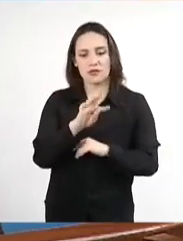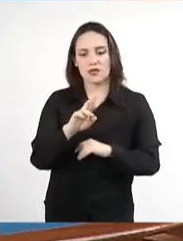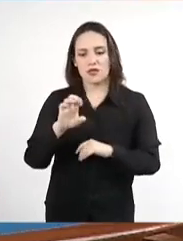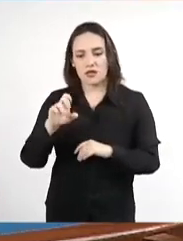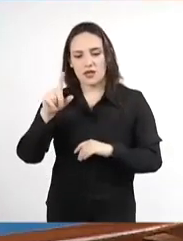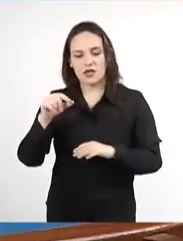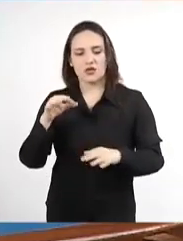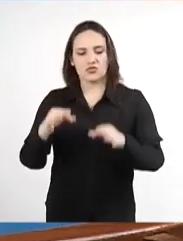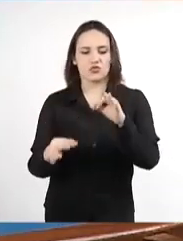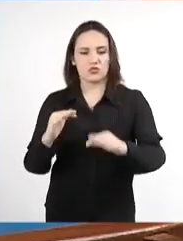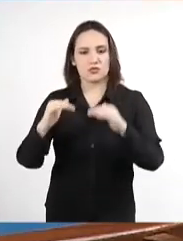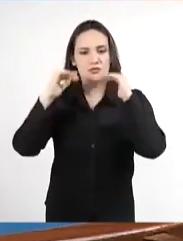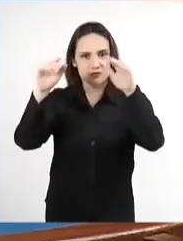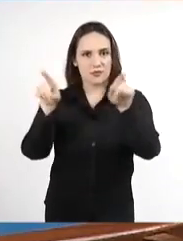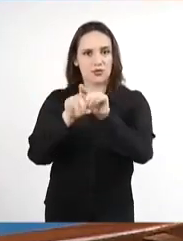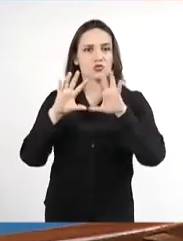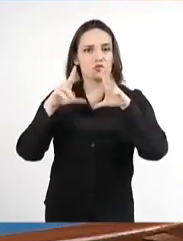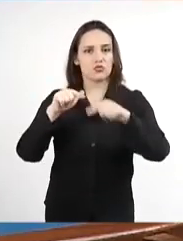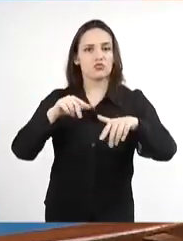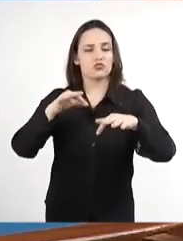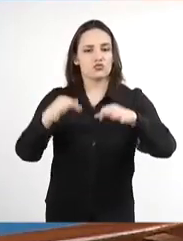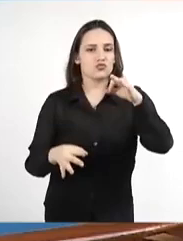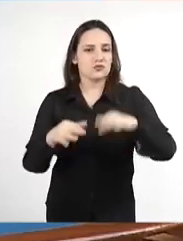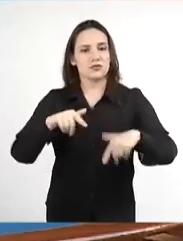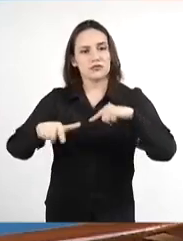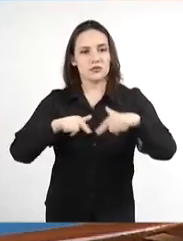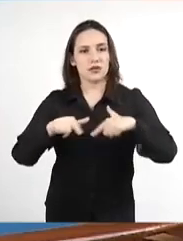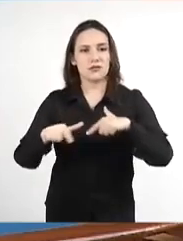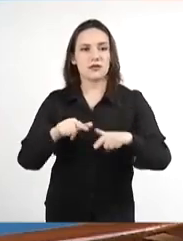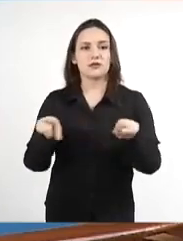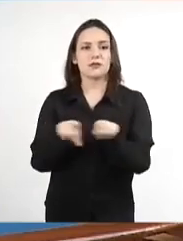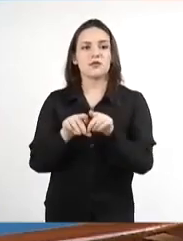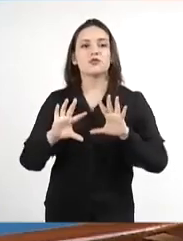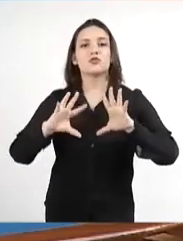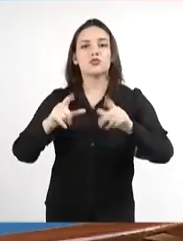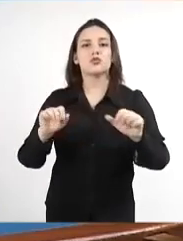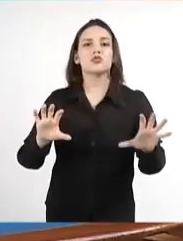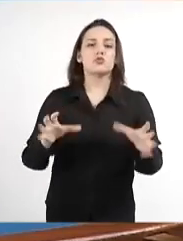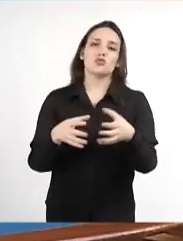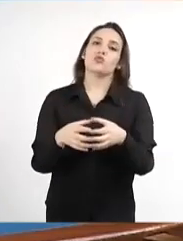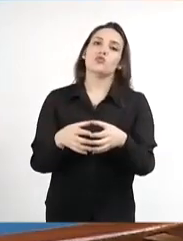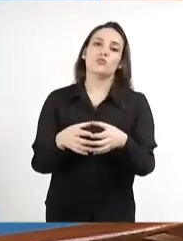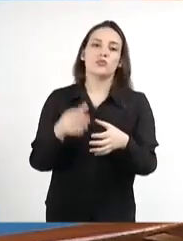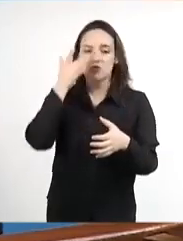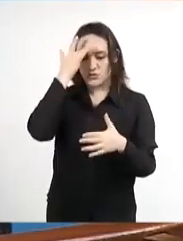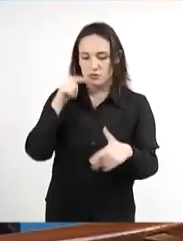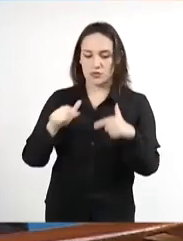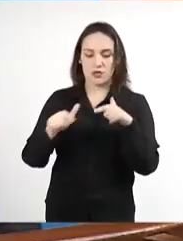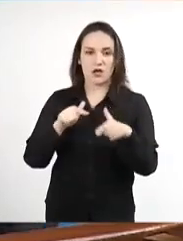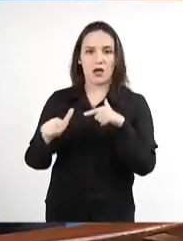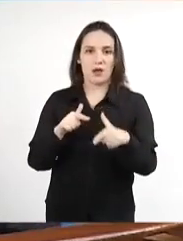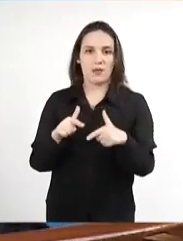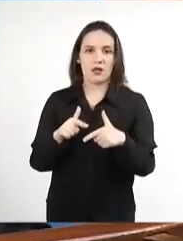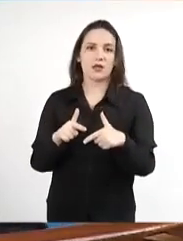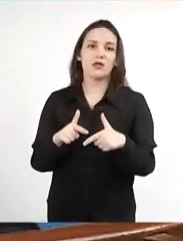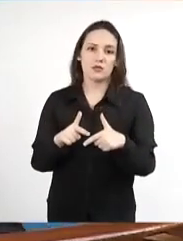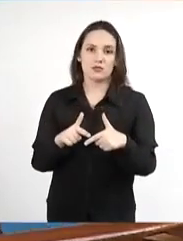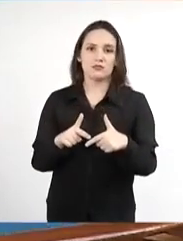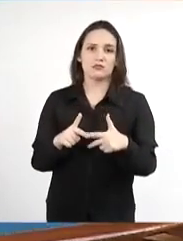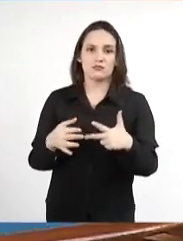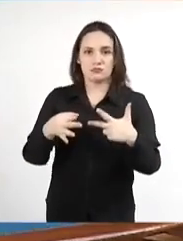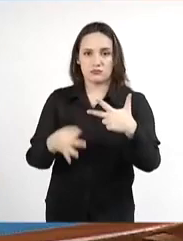os embargadores, os juízes que ali atuam, juízes eleitorais e toda a equipe de serventuários do Poder